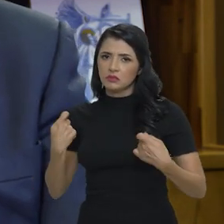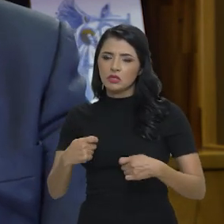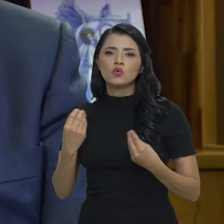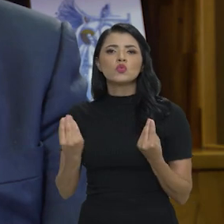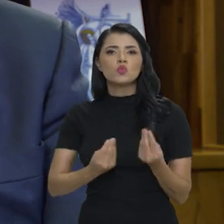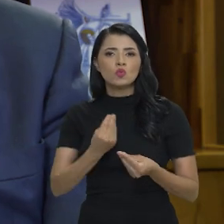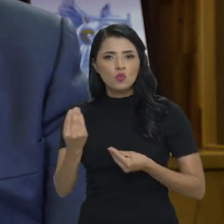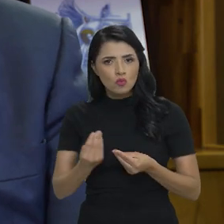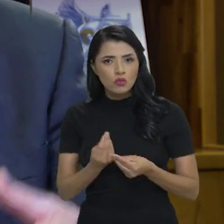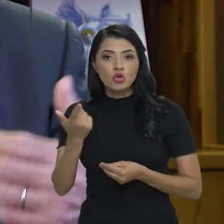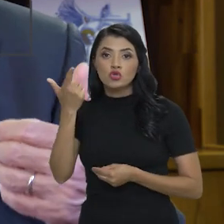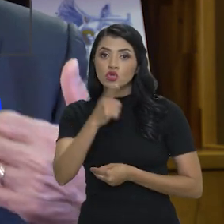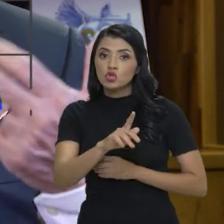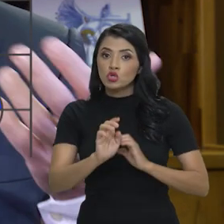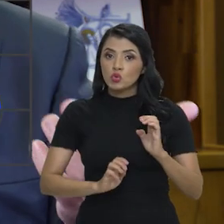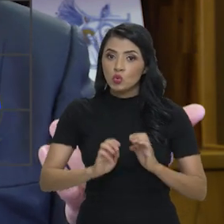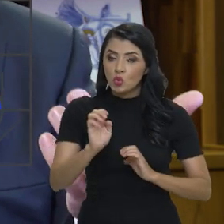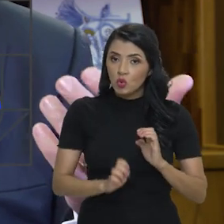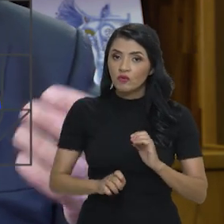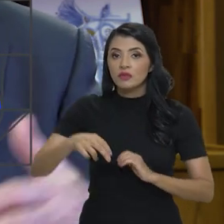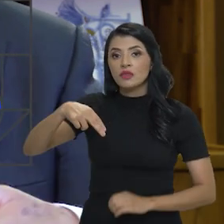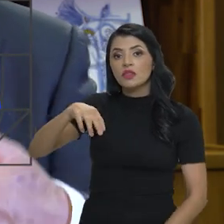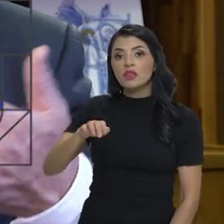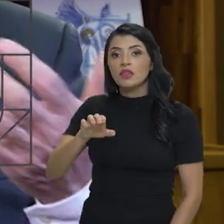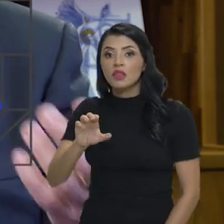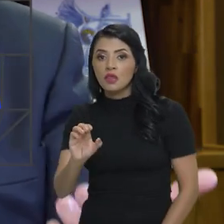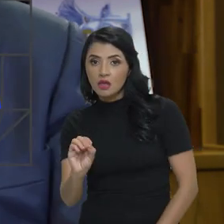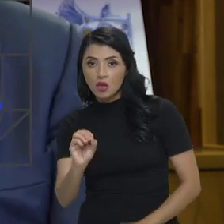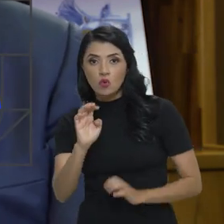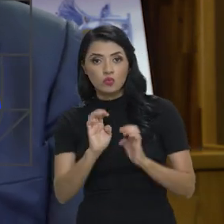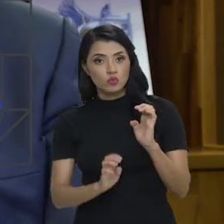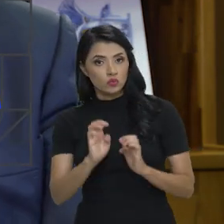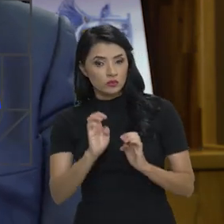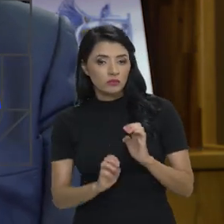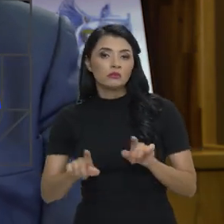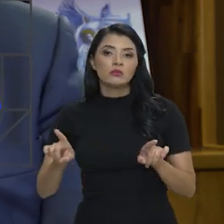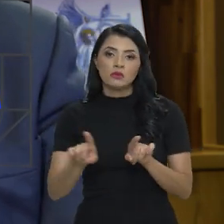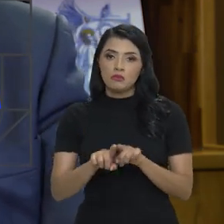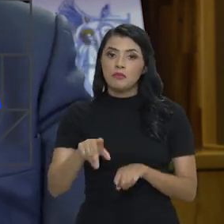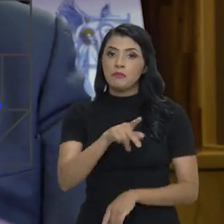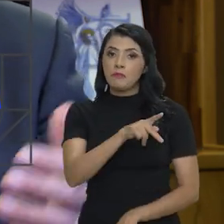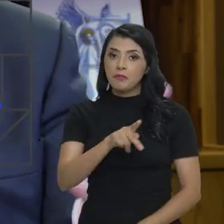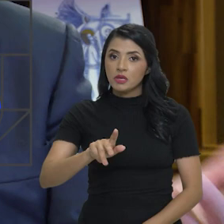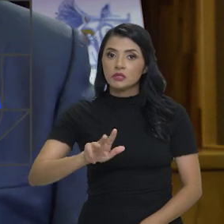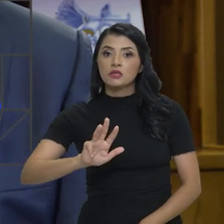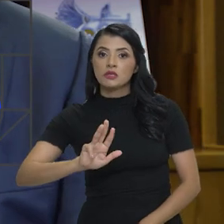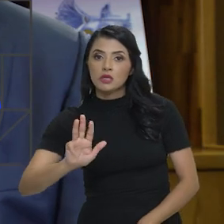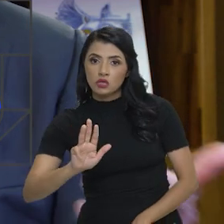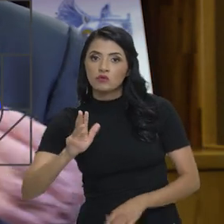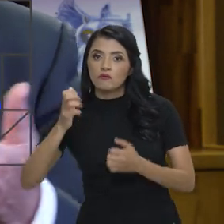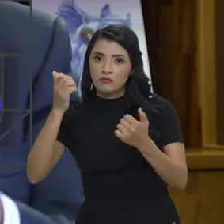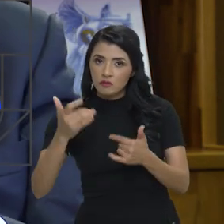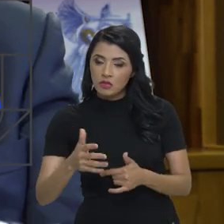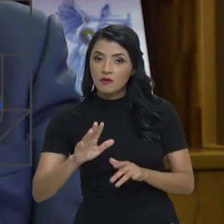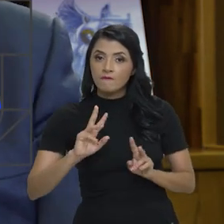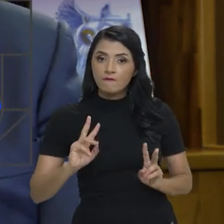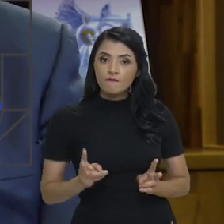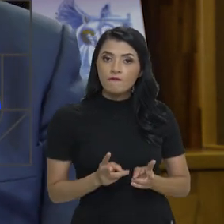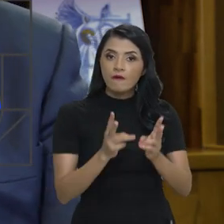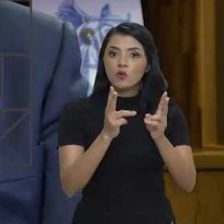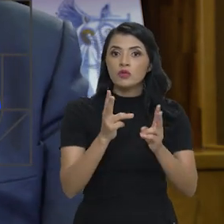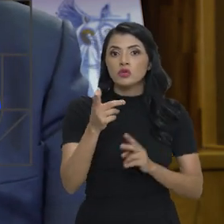necessidade da reindustrialização e da neoindustrialização. O presidente Lula também fala bastante e valoriza a